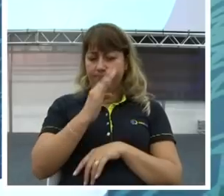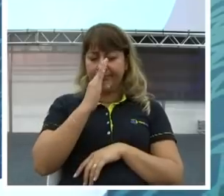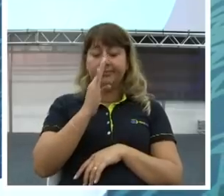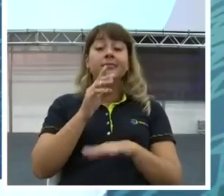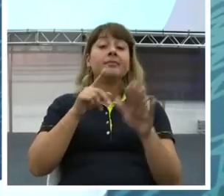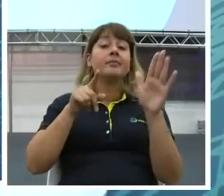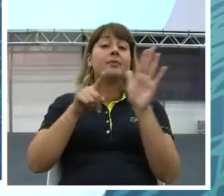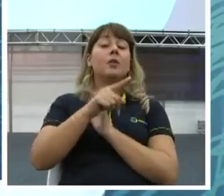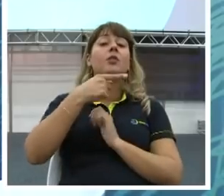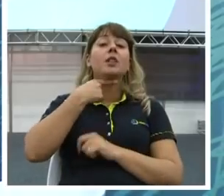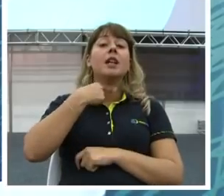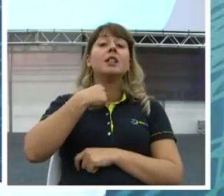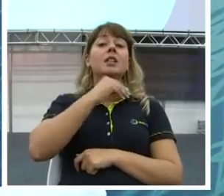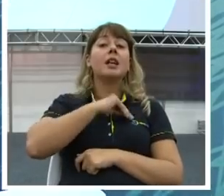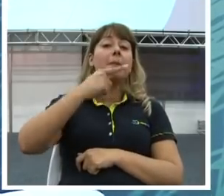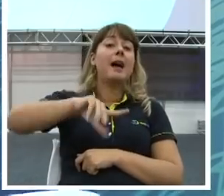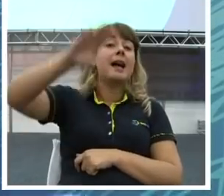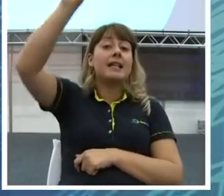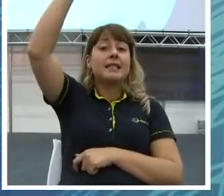Quem aqui quer ganhar mais?